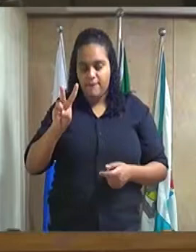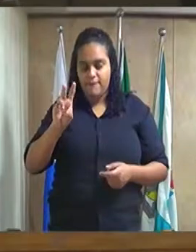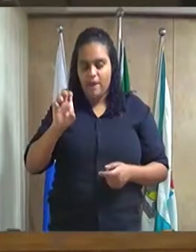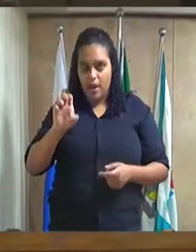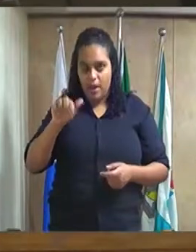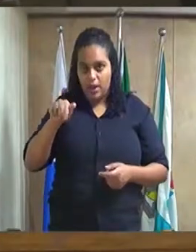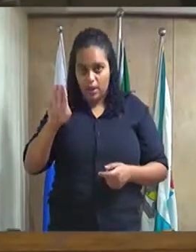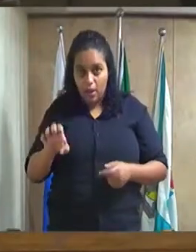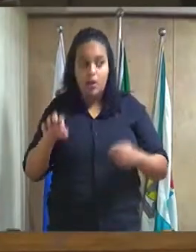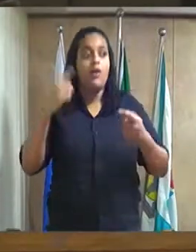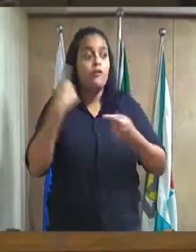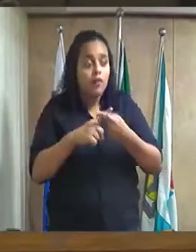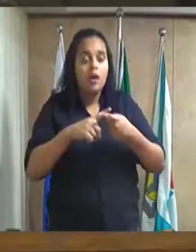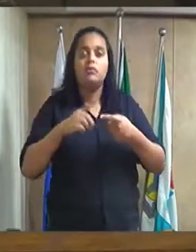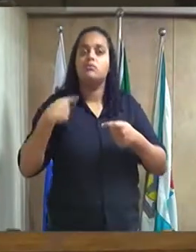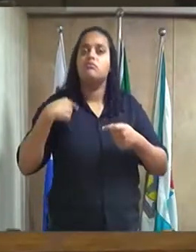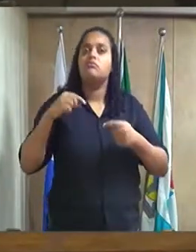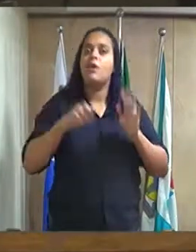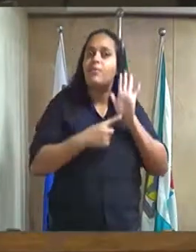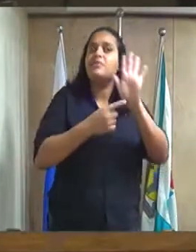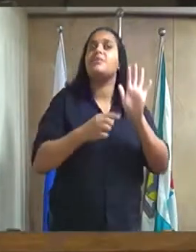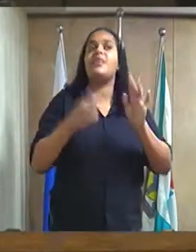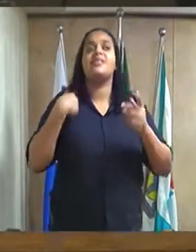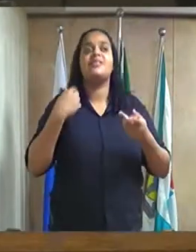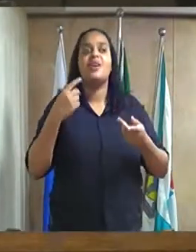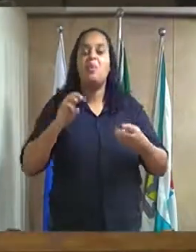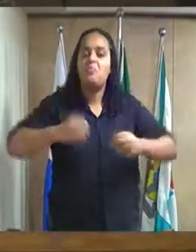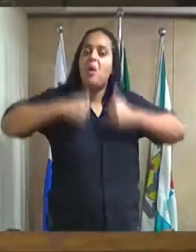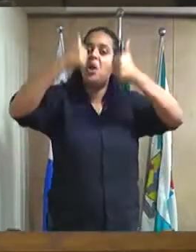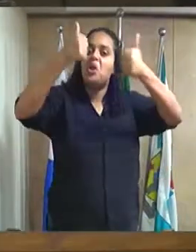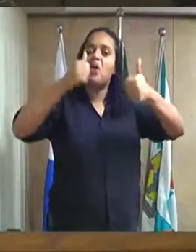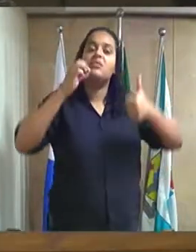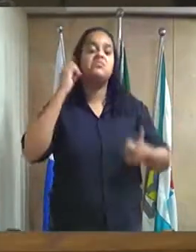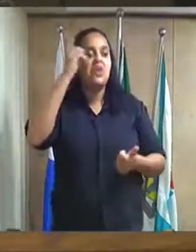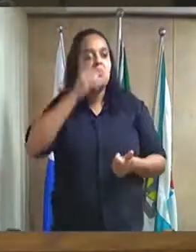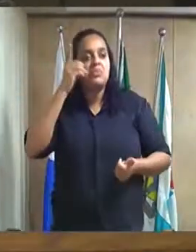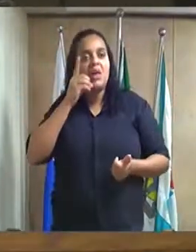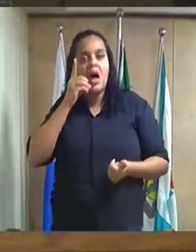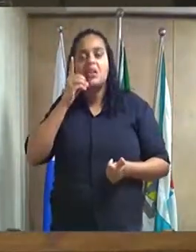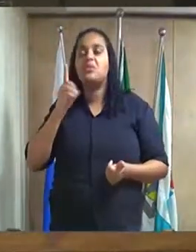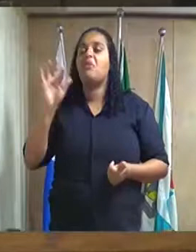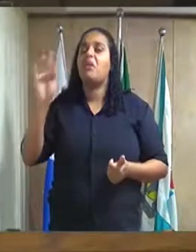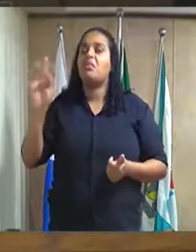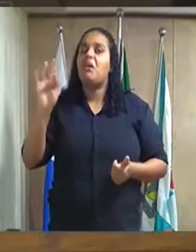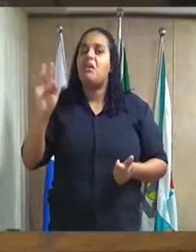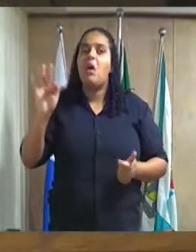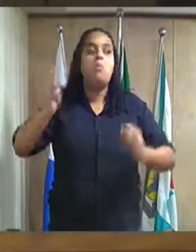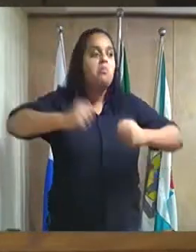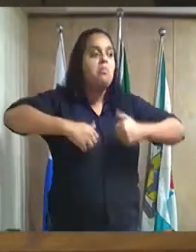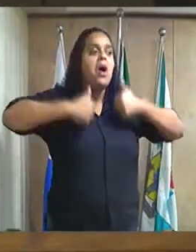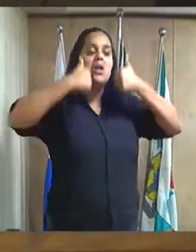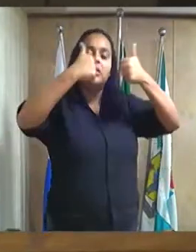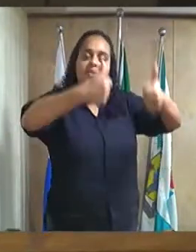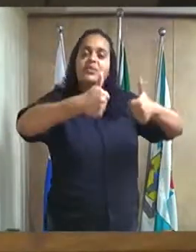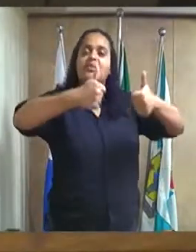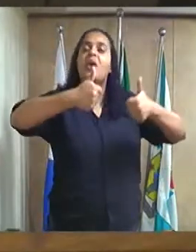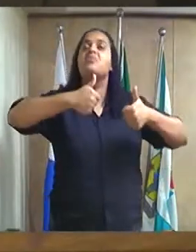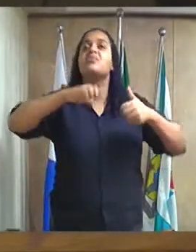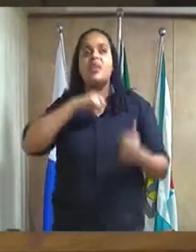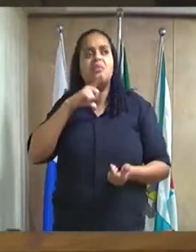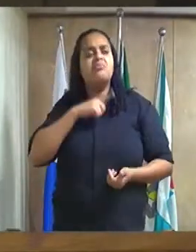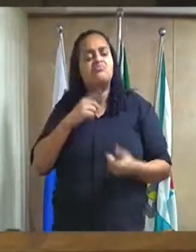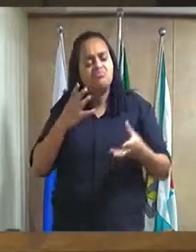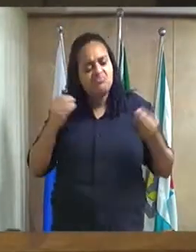novidade, porque sempre foi, para mim, o melhor deputado do Estado do Rio de Janeiro, e eu tenho muitos sonhos,